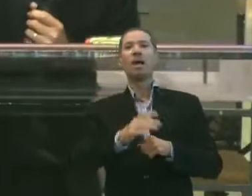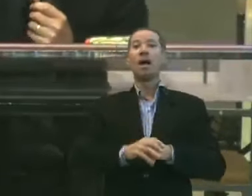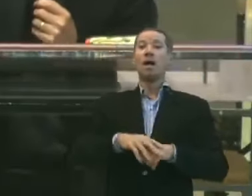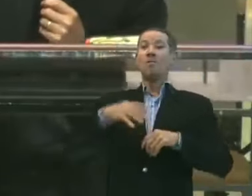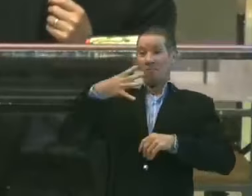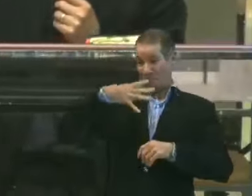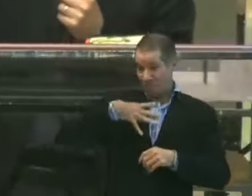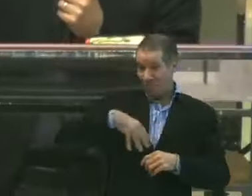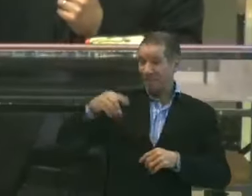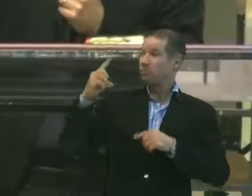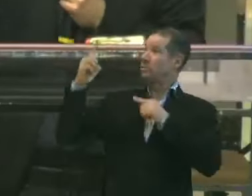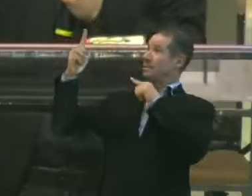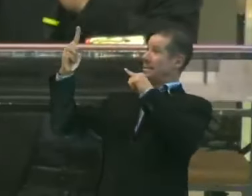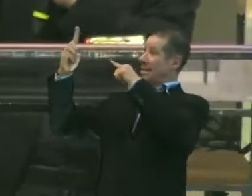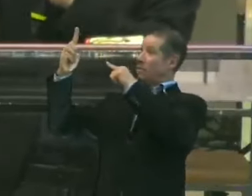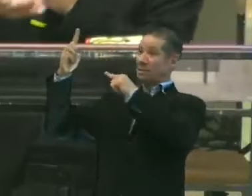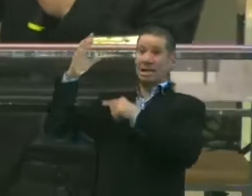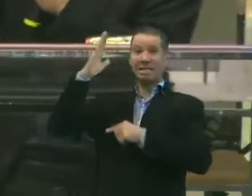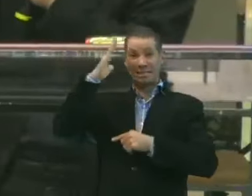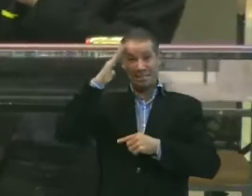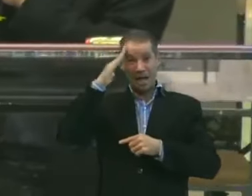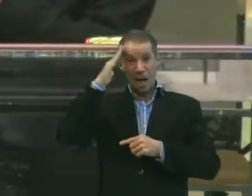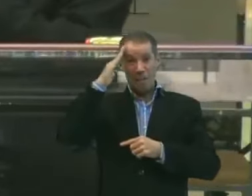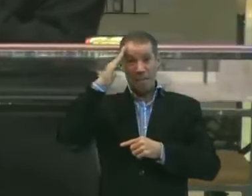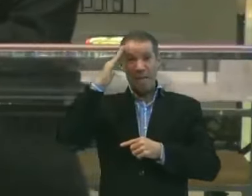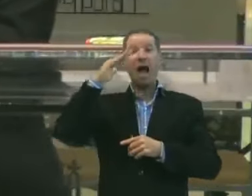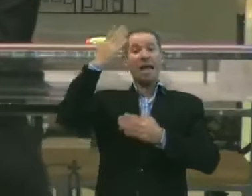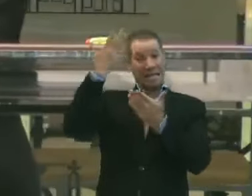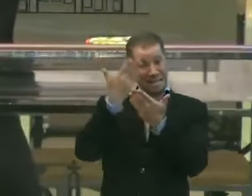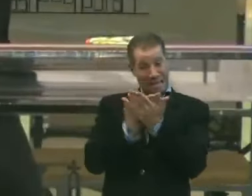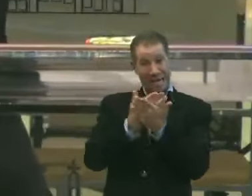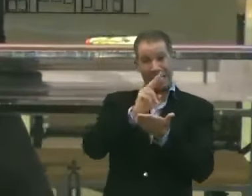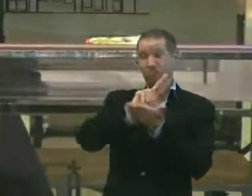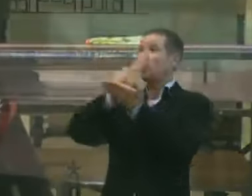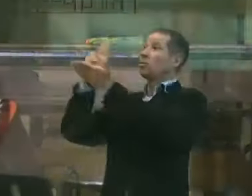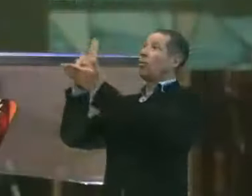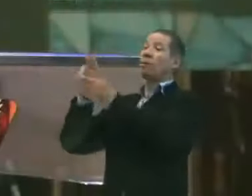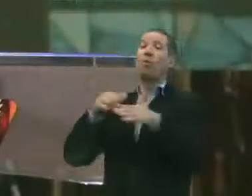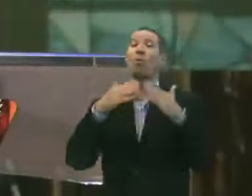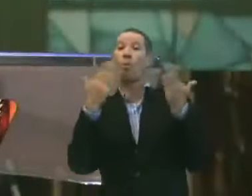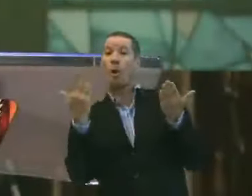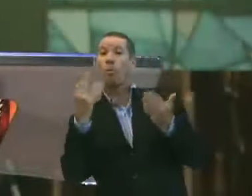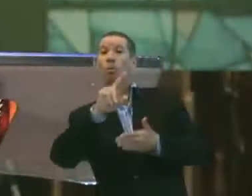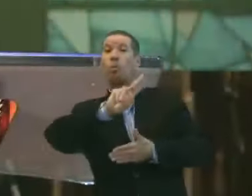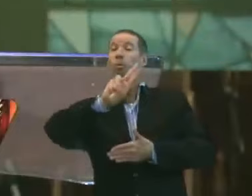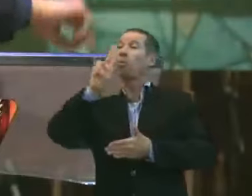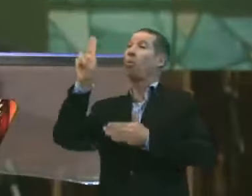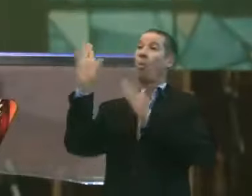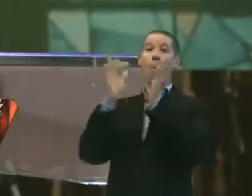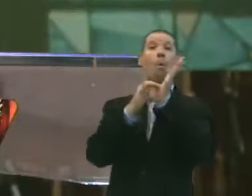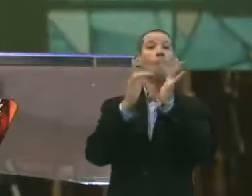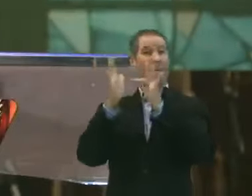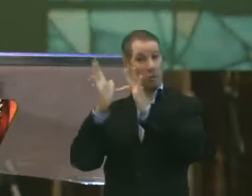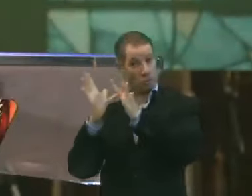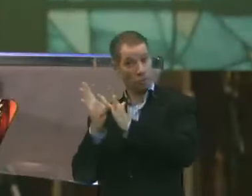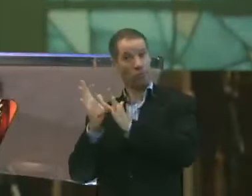Deus. A saber. Aos que creem no seu nome. Que nome? Nome de Jesus.